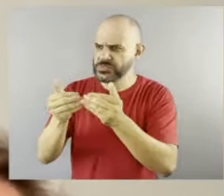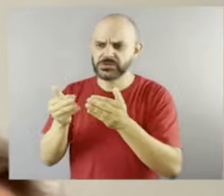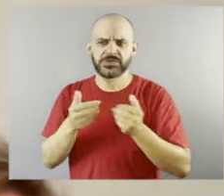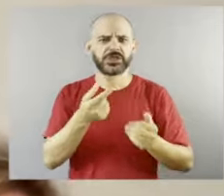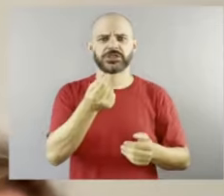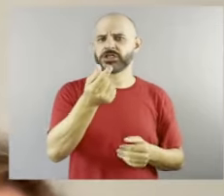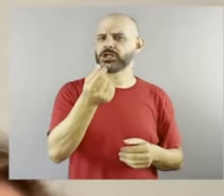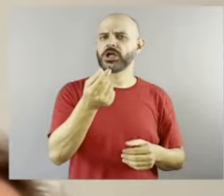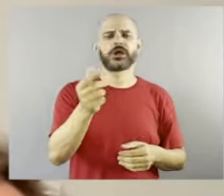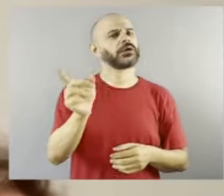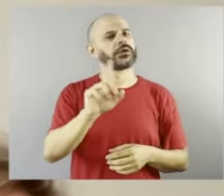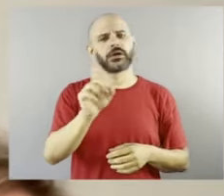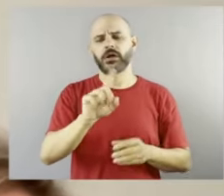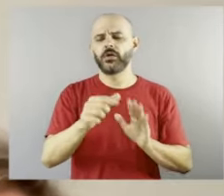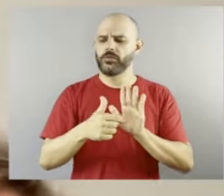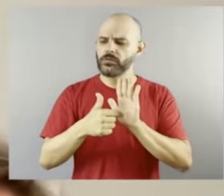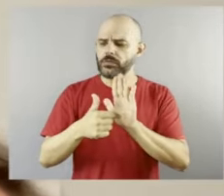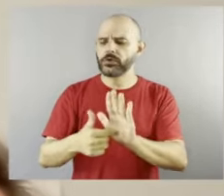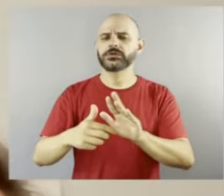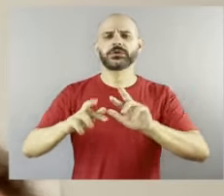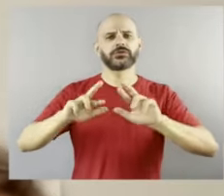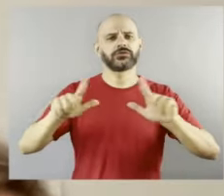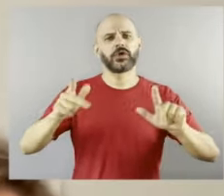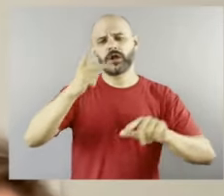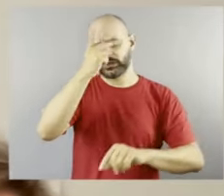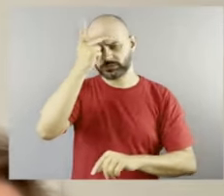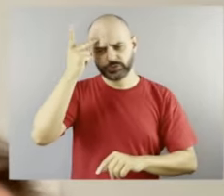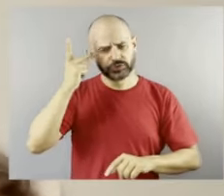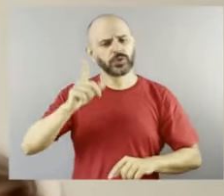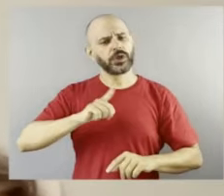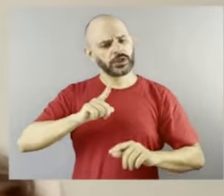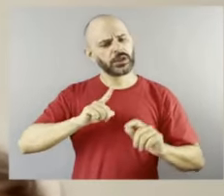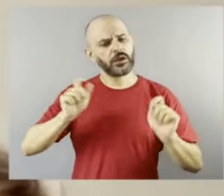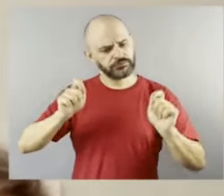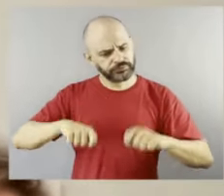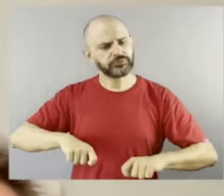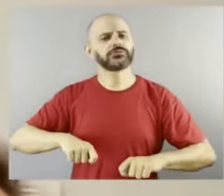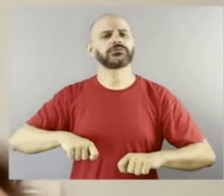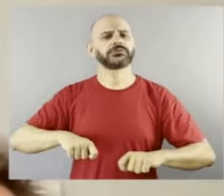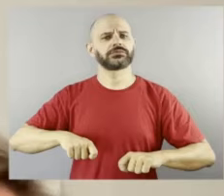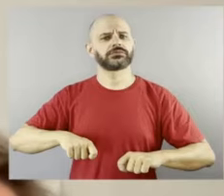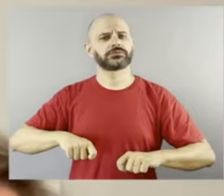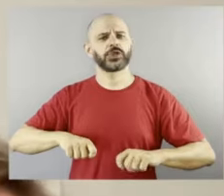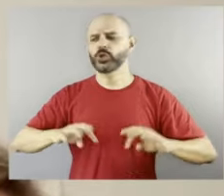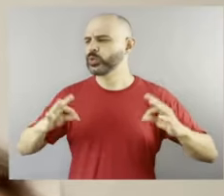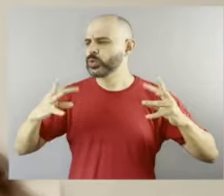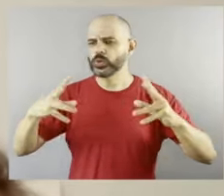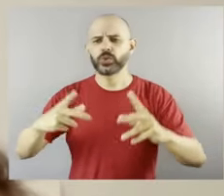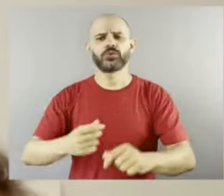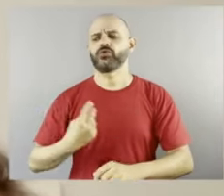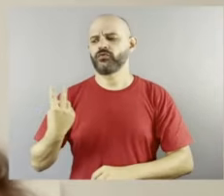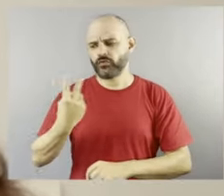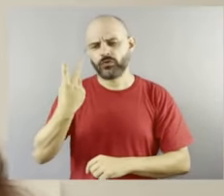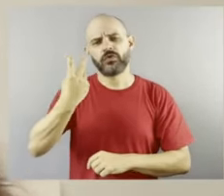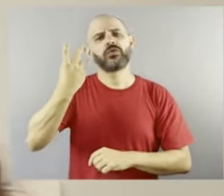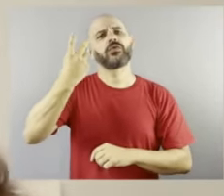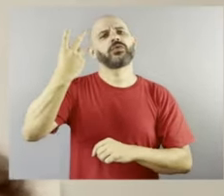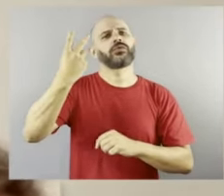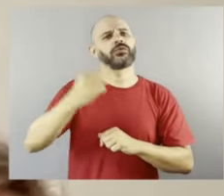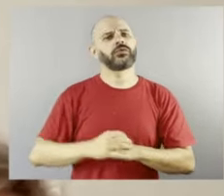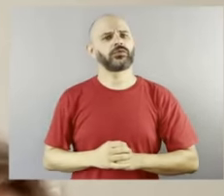nós já começamos a mostrar que as pessoas têm um potencial e que todo mundo deve ser valorizado